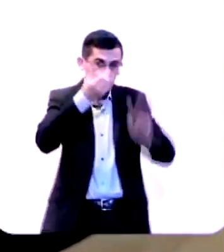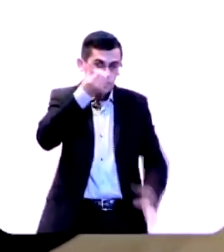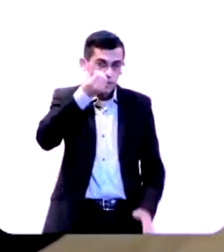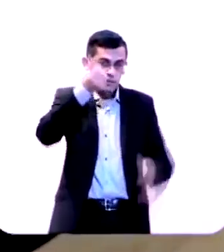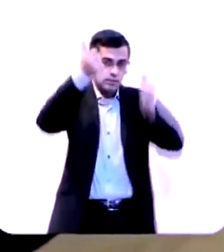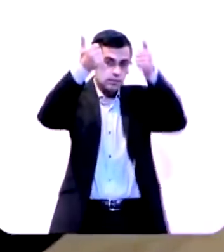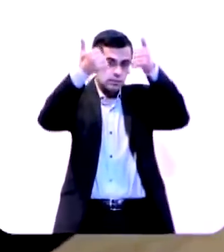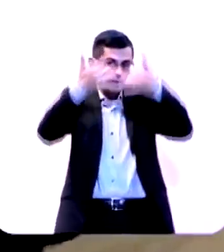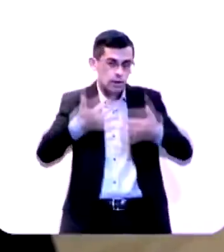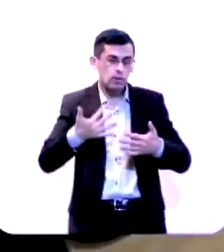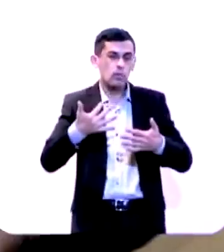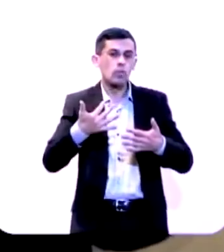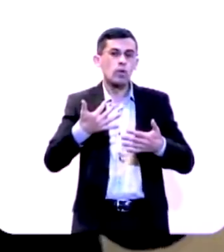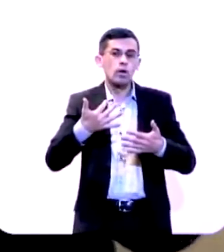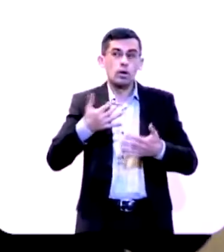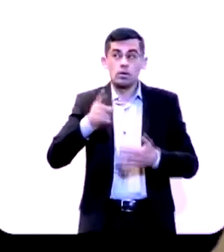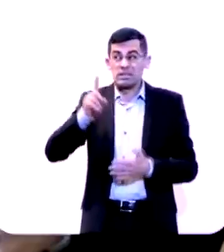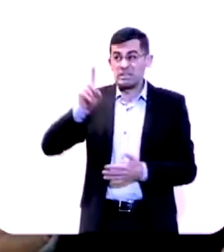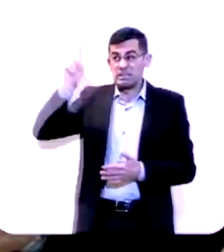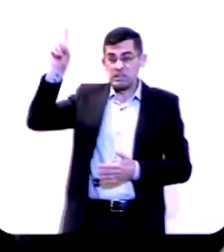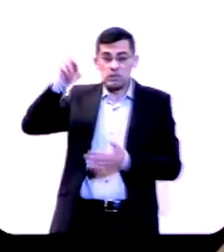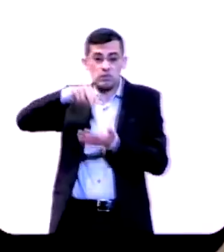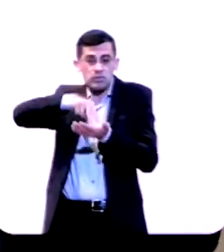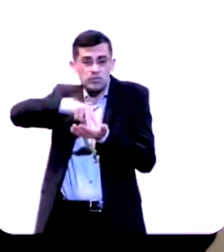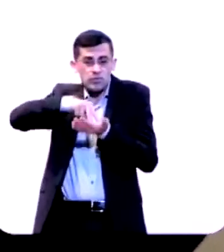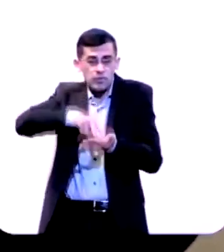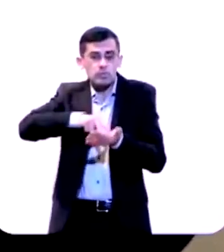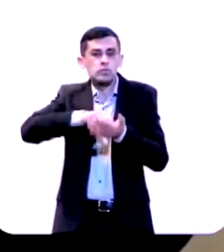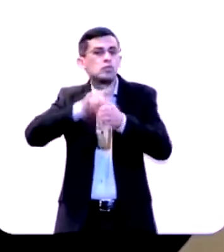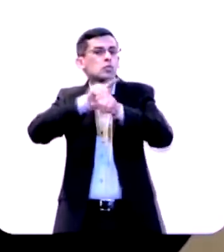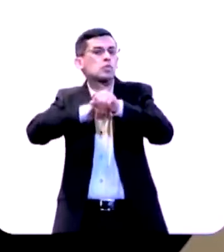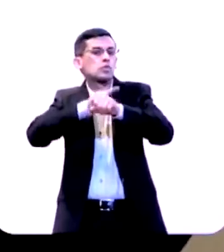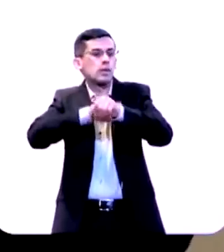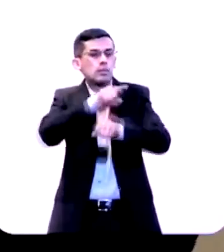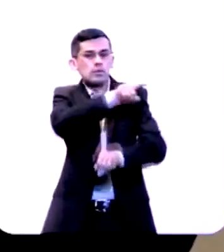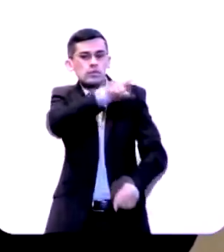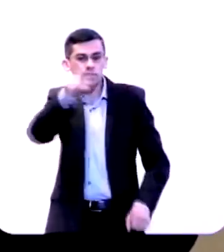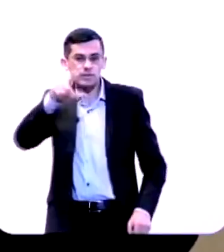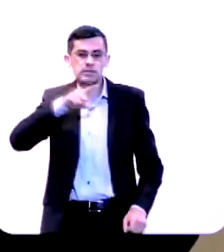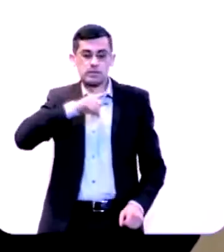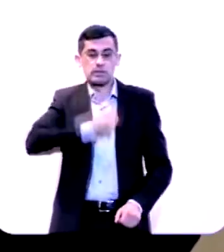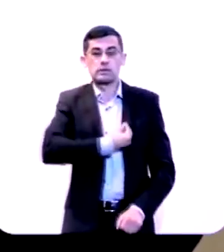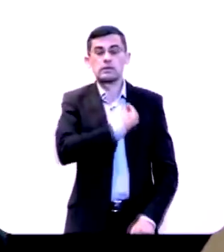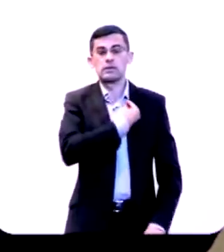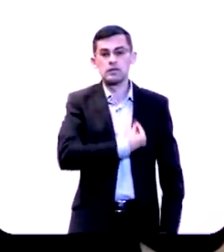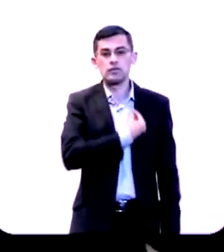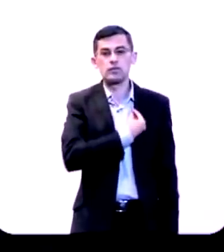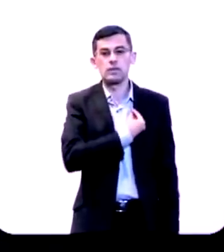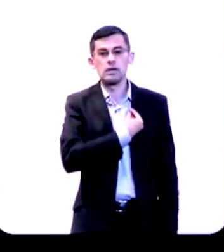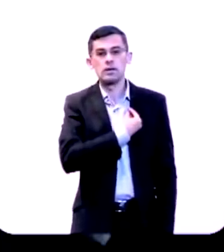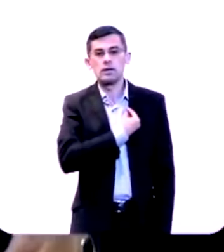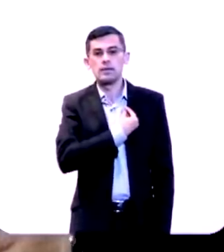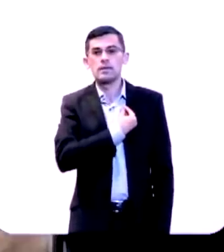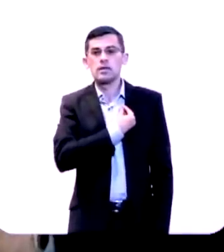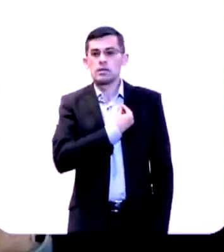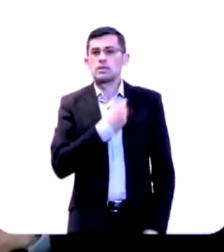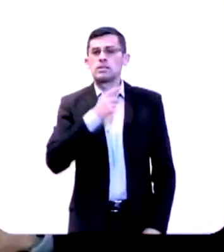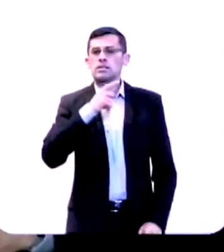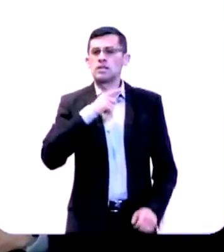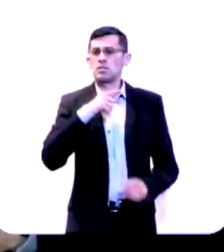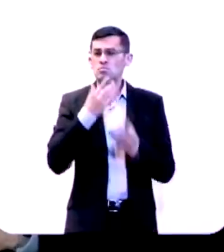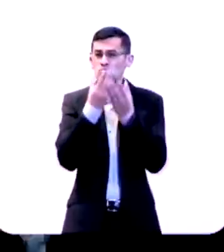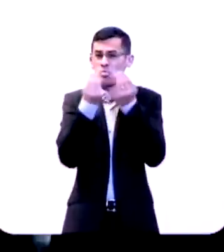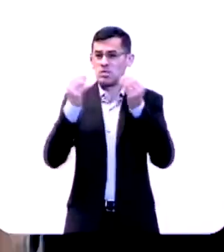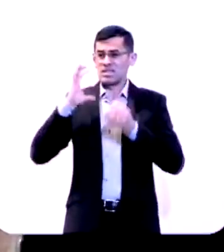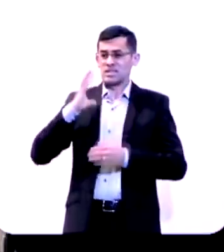Ele será o firme fundamento dos tempos a que vocês pertencem. Uma grande riqueza